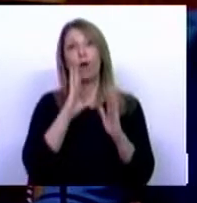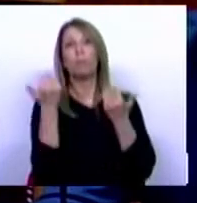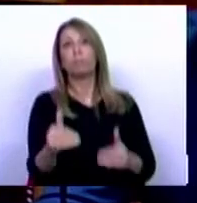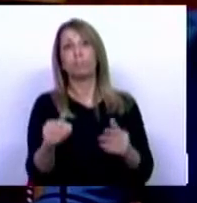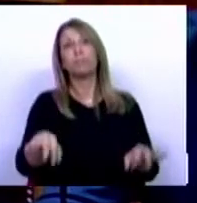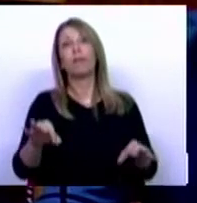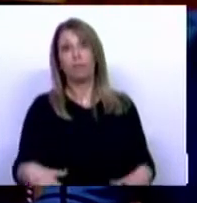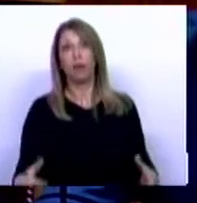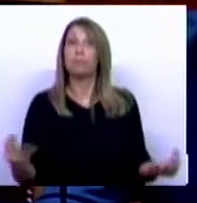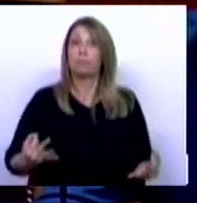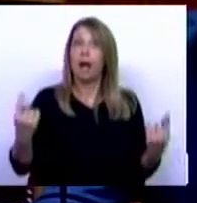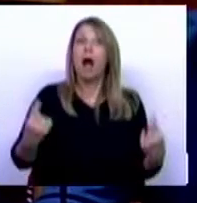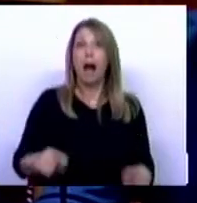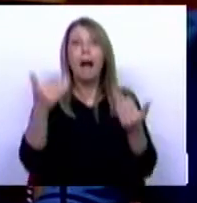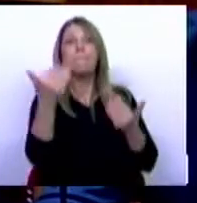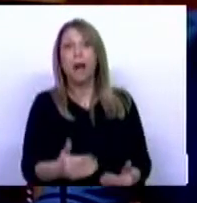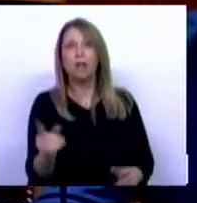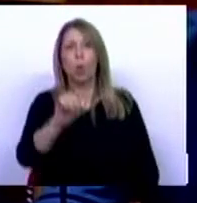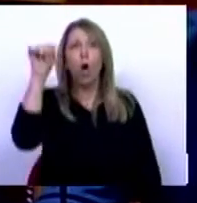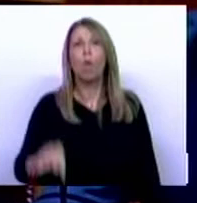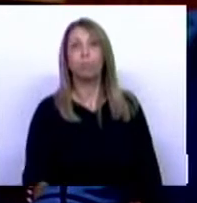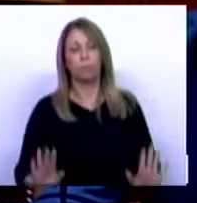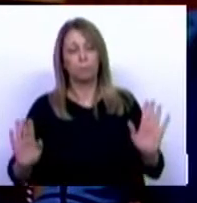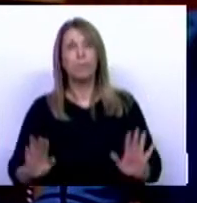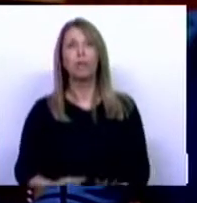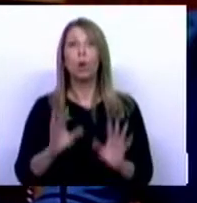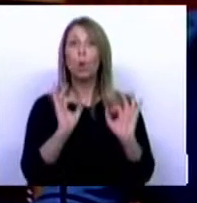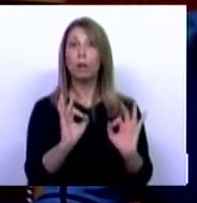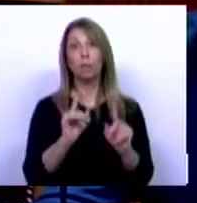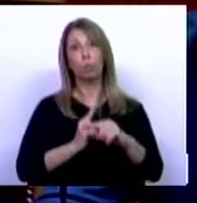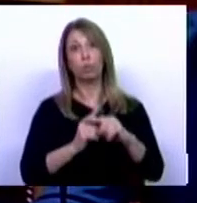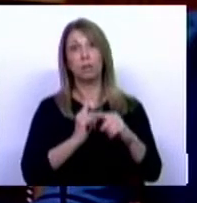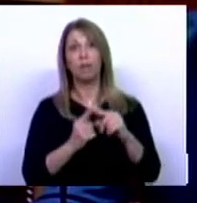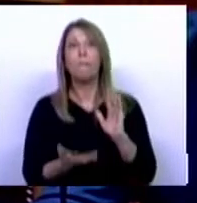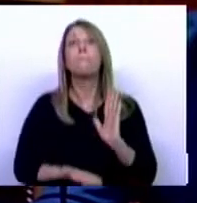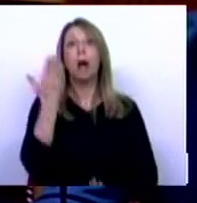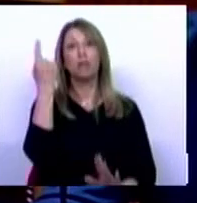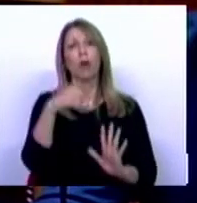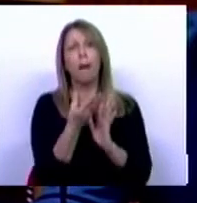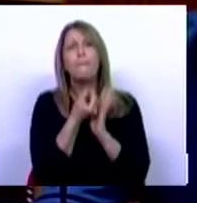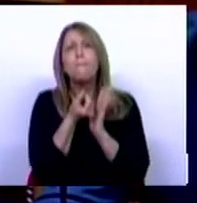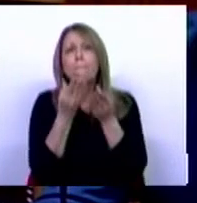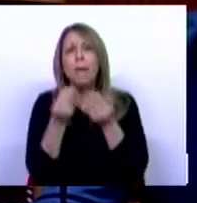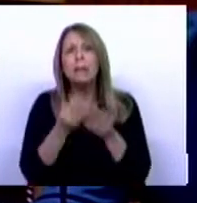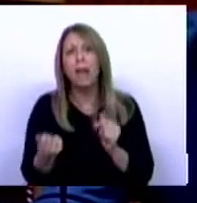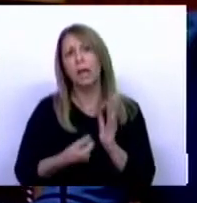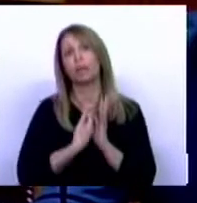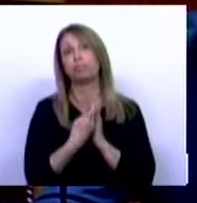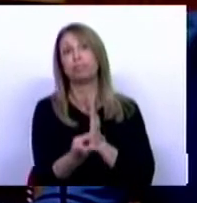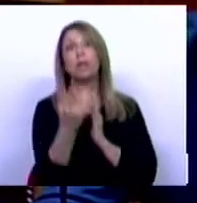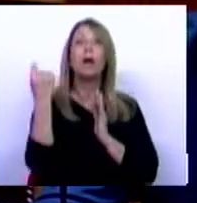existe. Os prazos são longe de serem imediatos. O tratamento mais favorável existe num conjunto de matérias muito amplas, mas